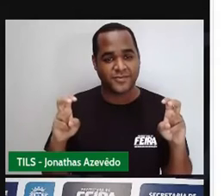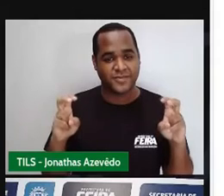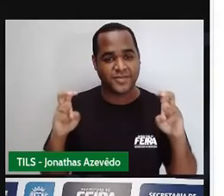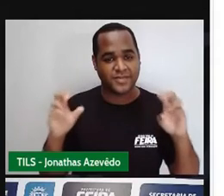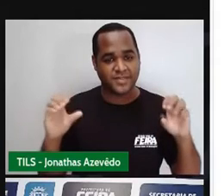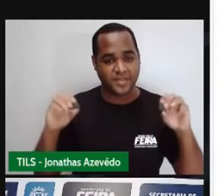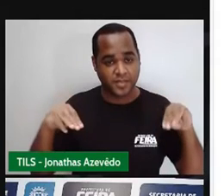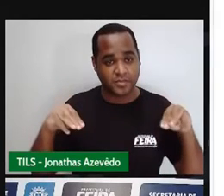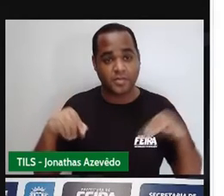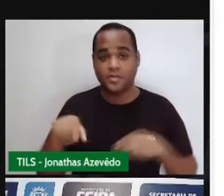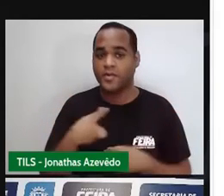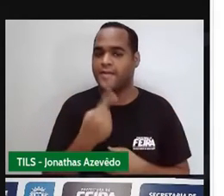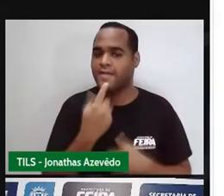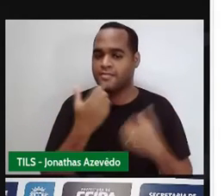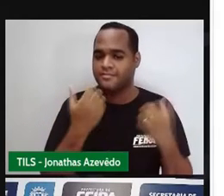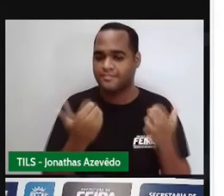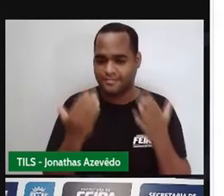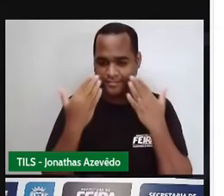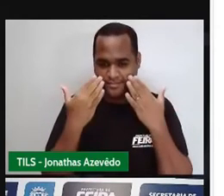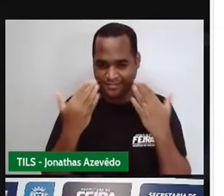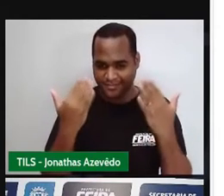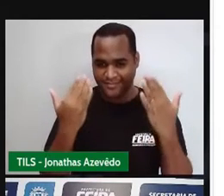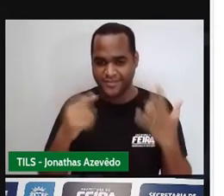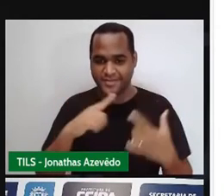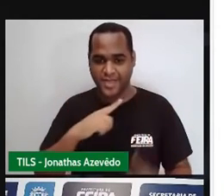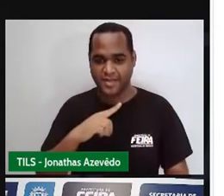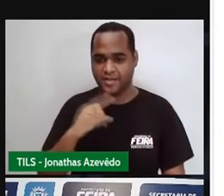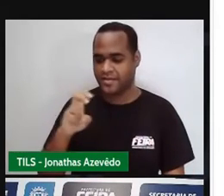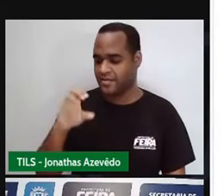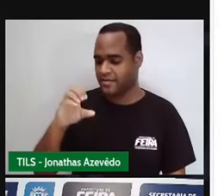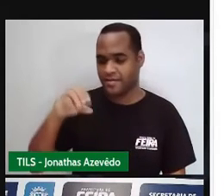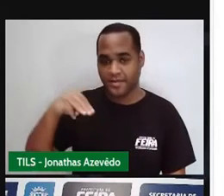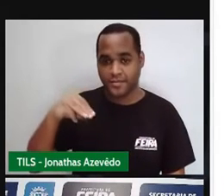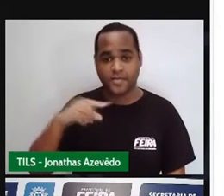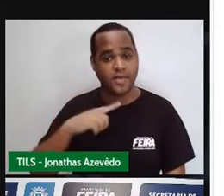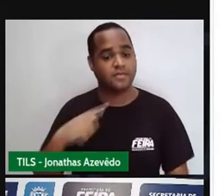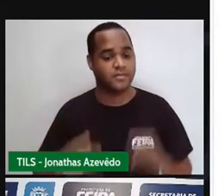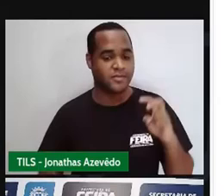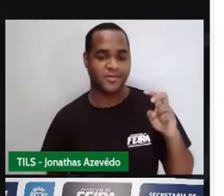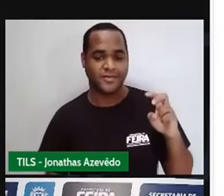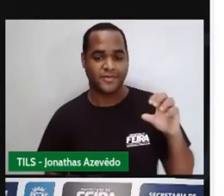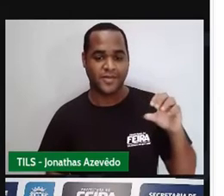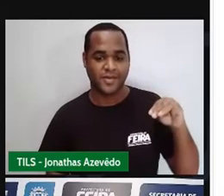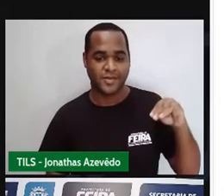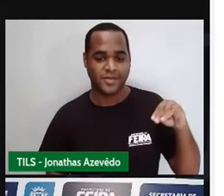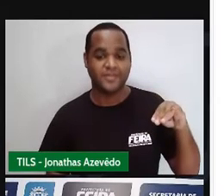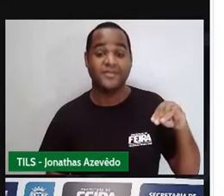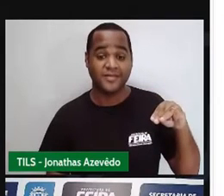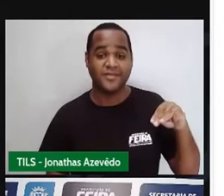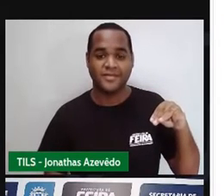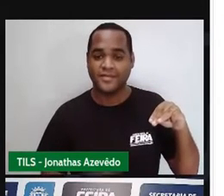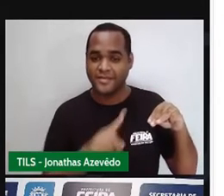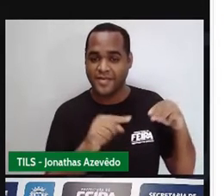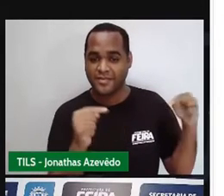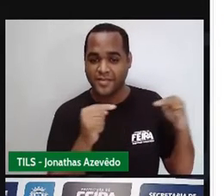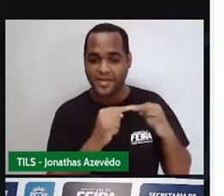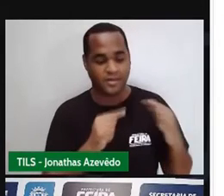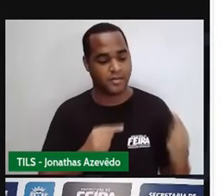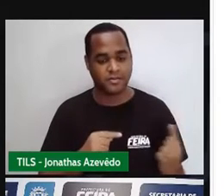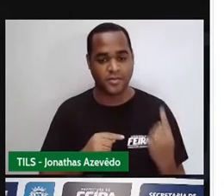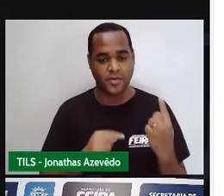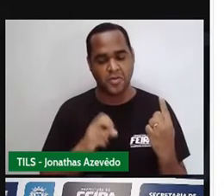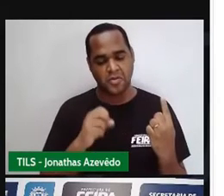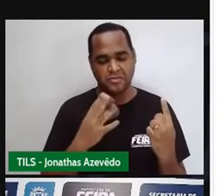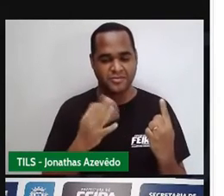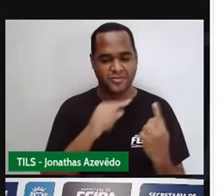dizendo, né? Está representado que vai medir 5 centímetros, tá bom? Essa será a altura ou